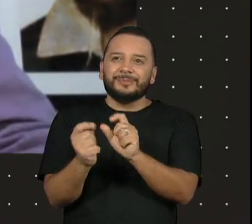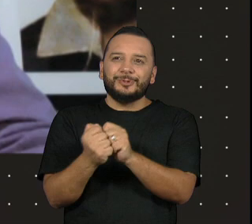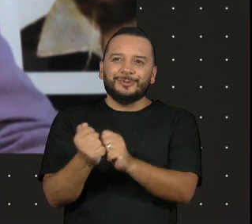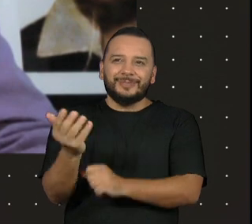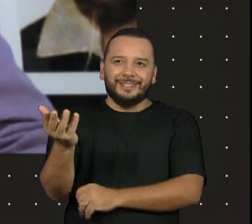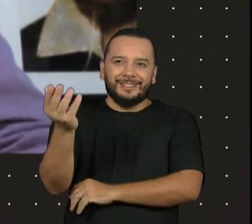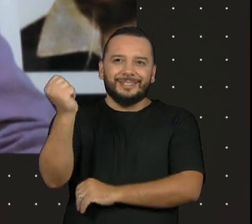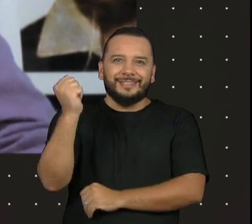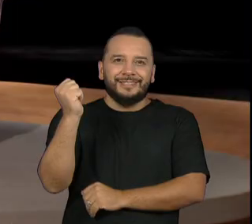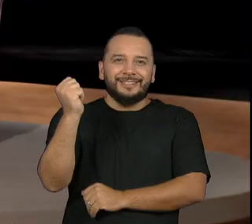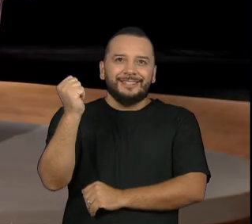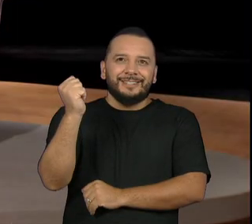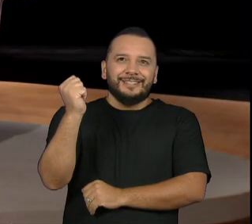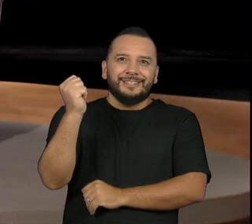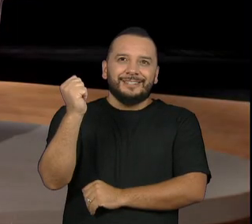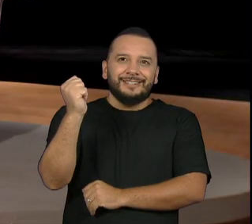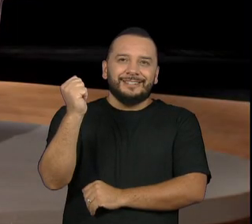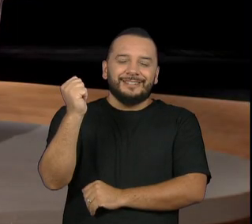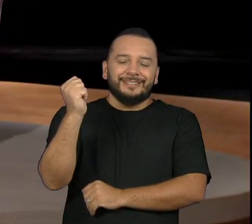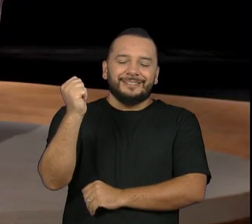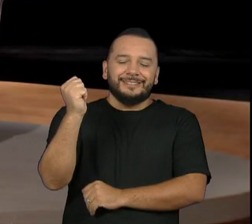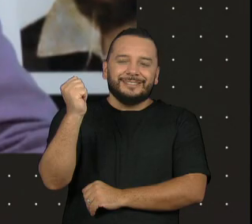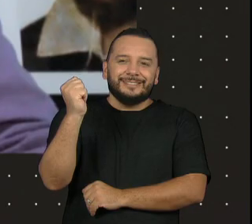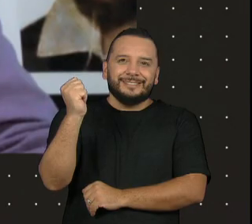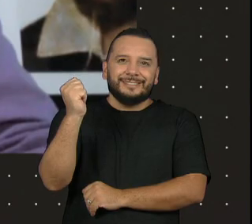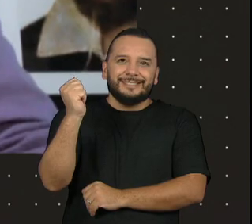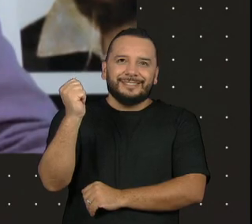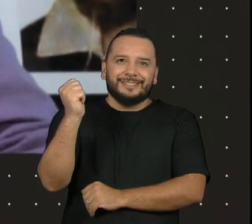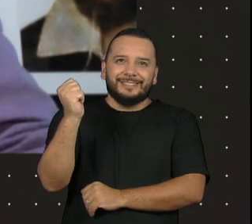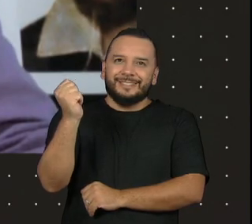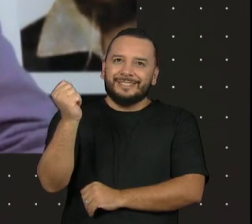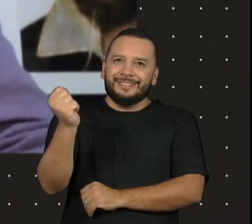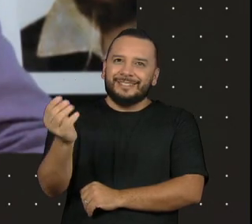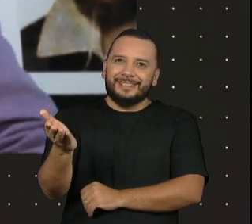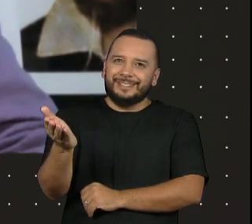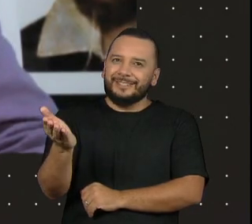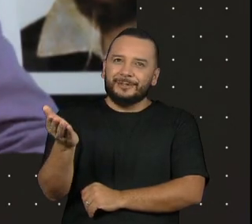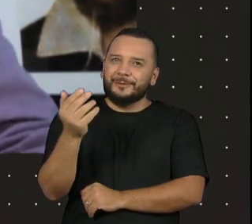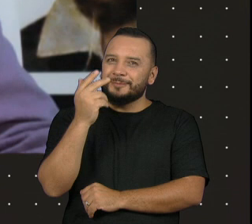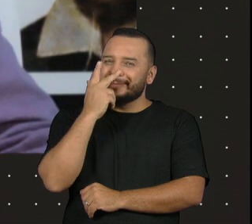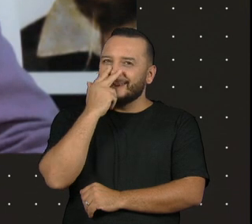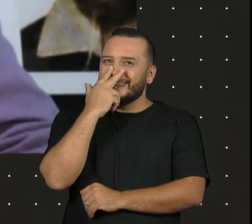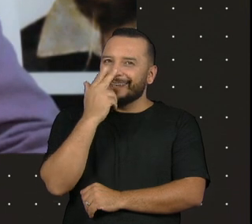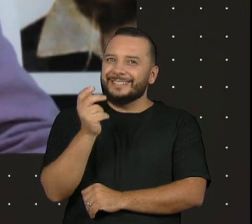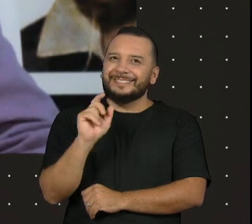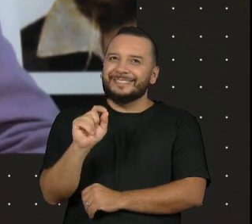já era gozado com como a gente é viciado em coisas.